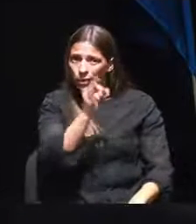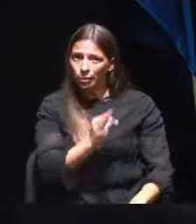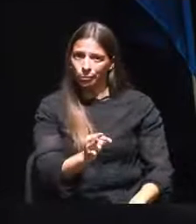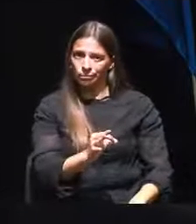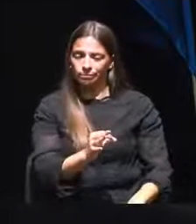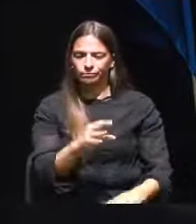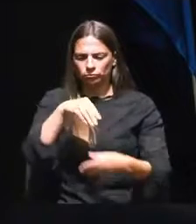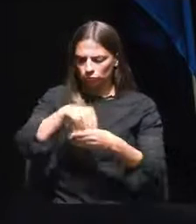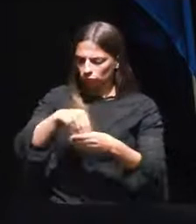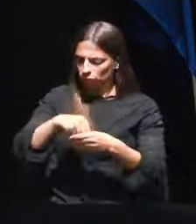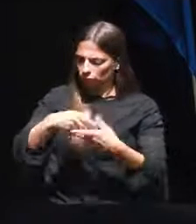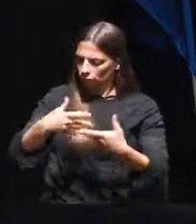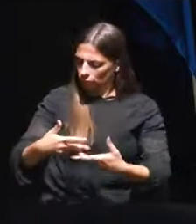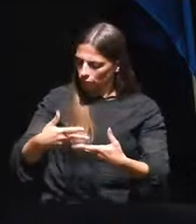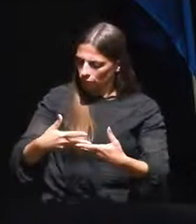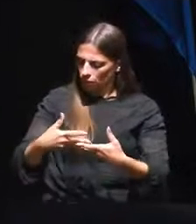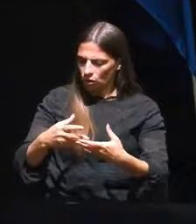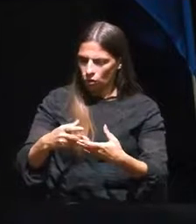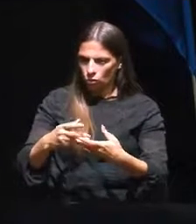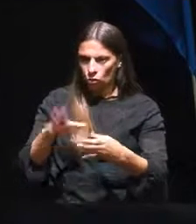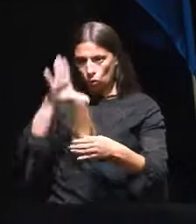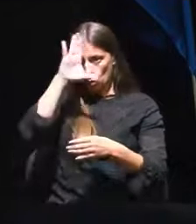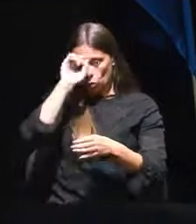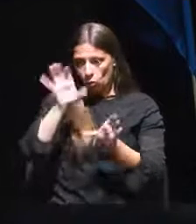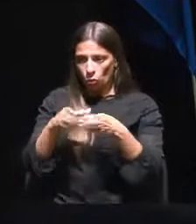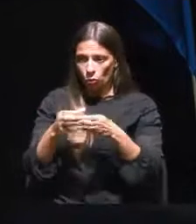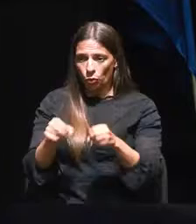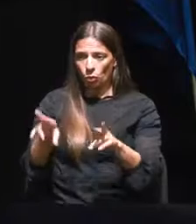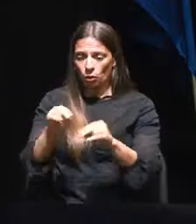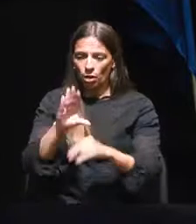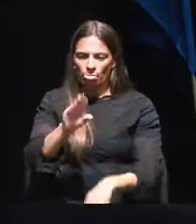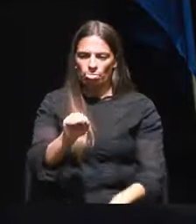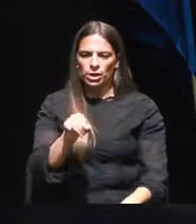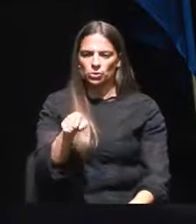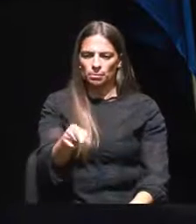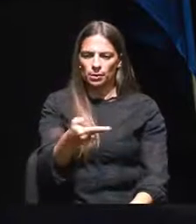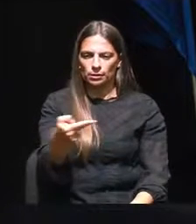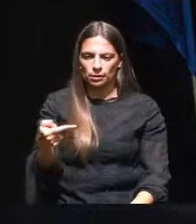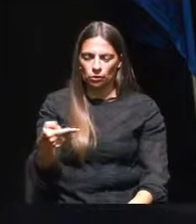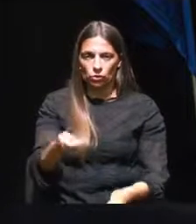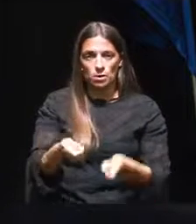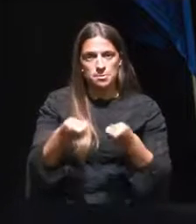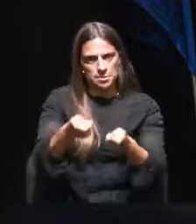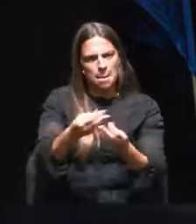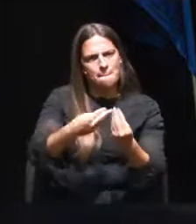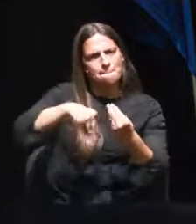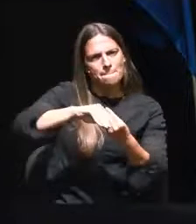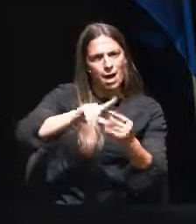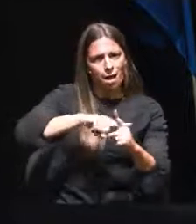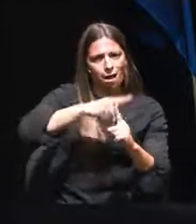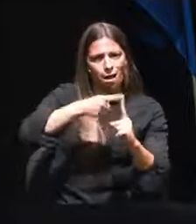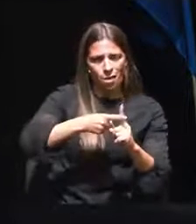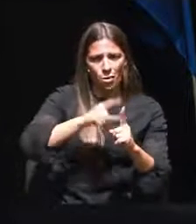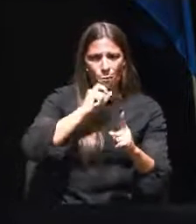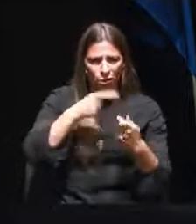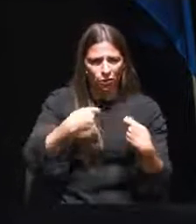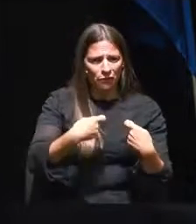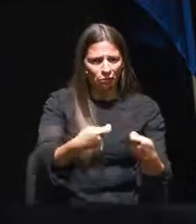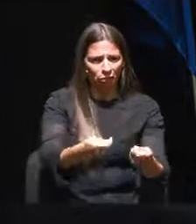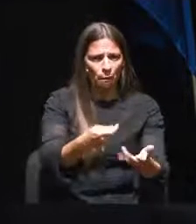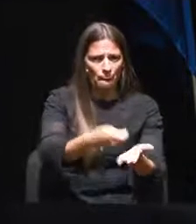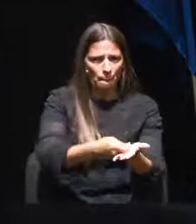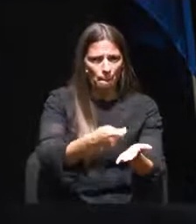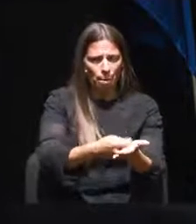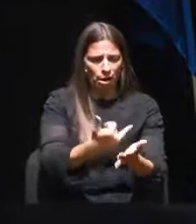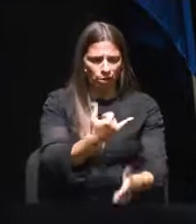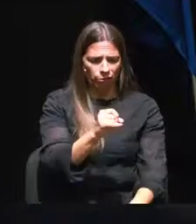contexto para o presente mandato autárquico, os 10 mil euros de reforço anual não vão permitir cobrir nem os gastos de 20 mil